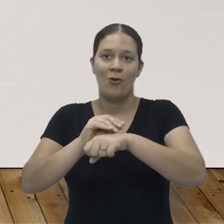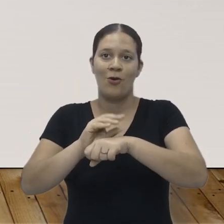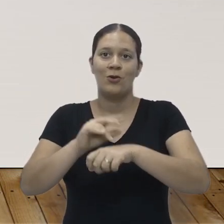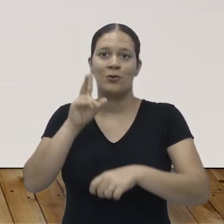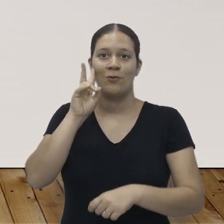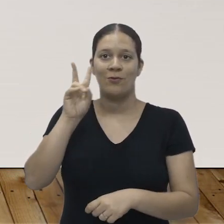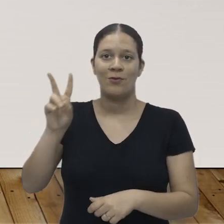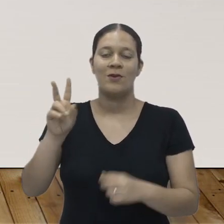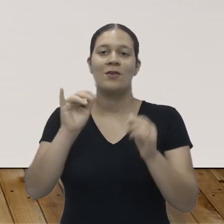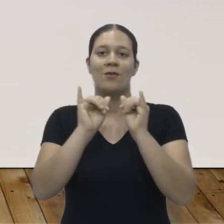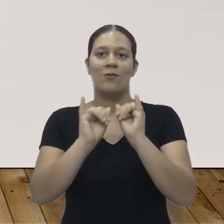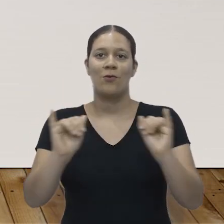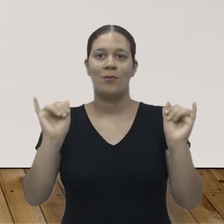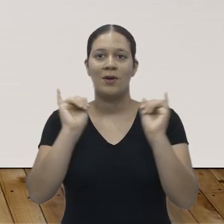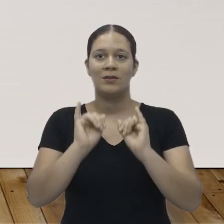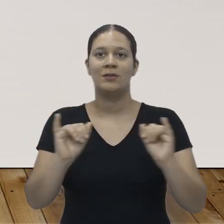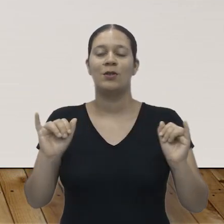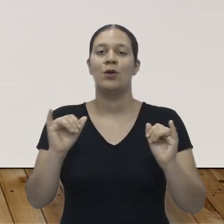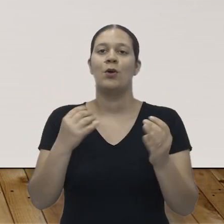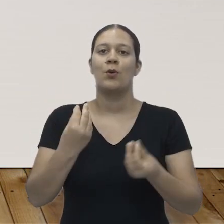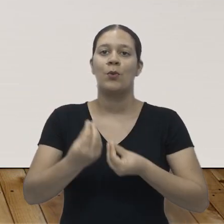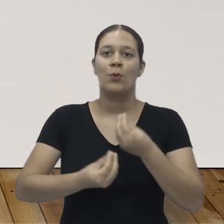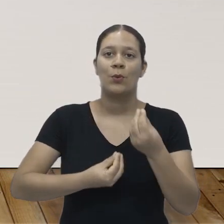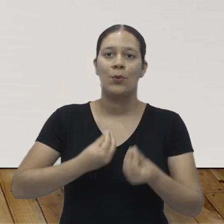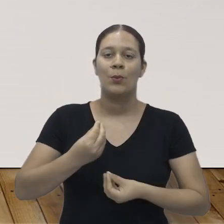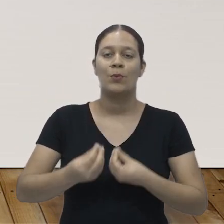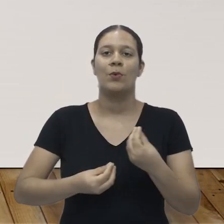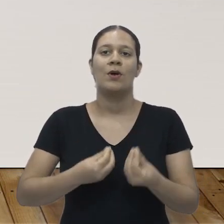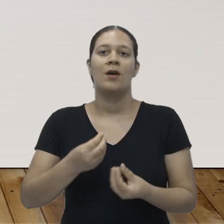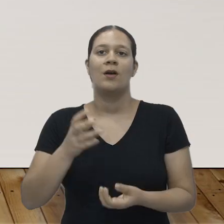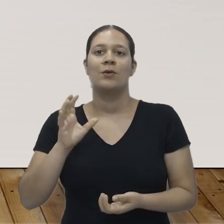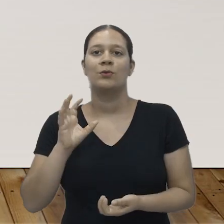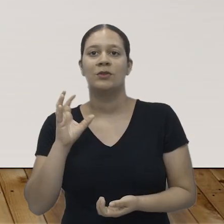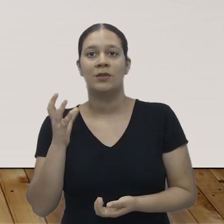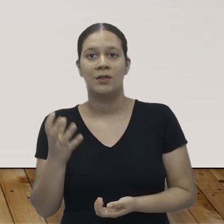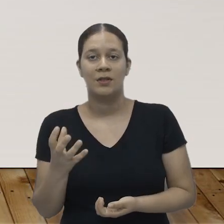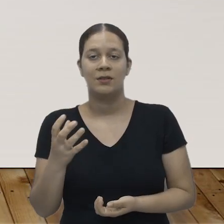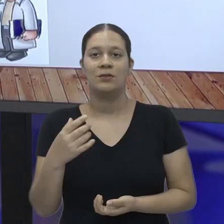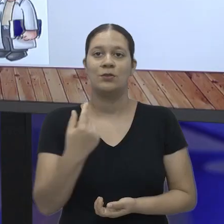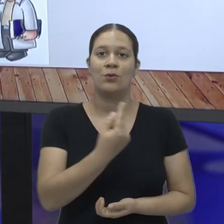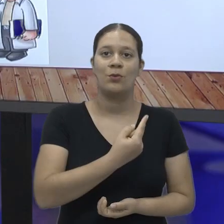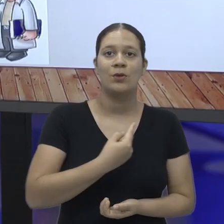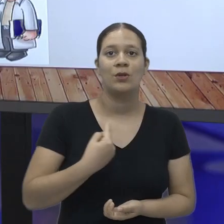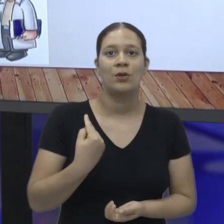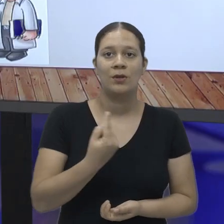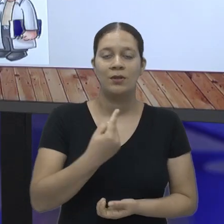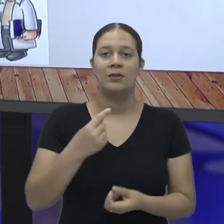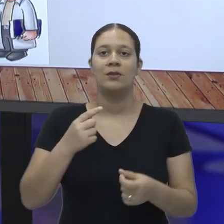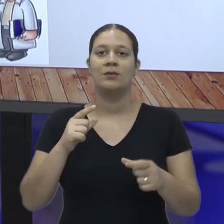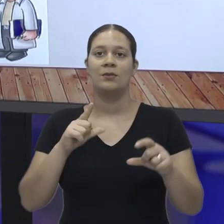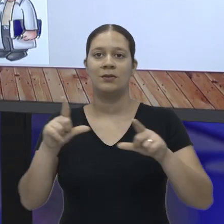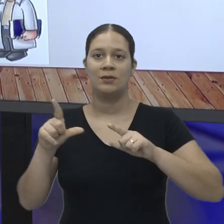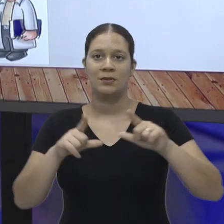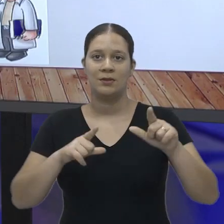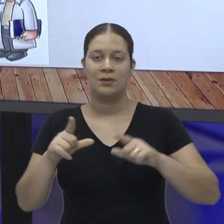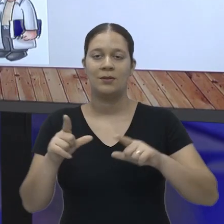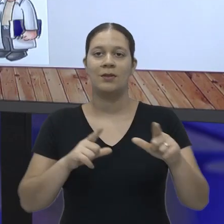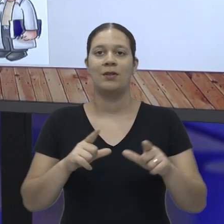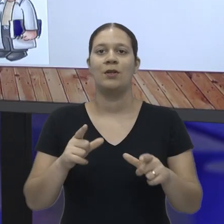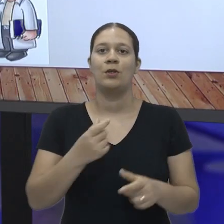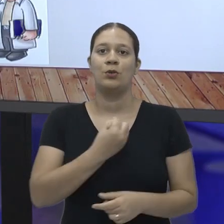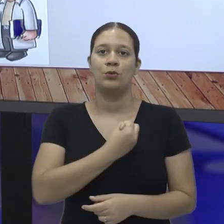e informações de como ela acontece. E nós vamos trabalhar com